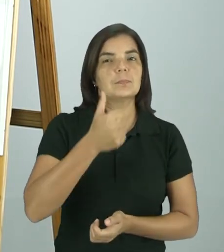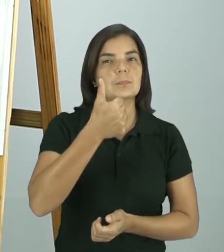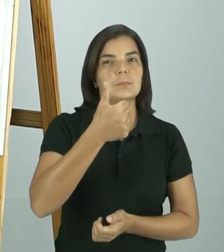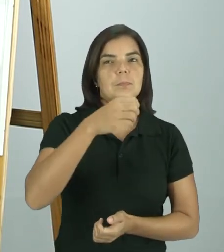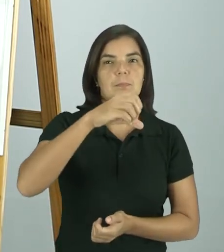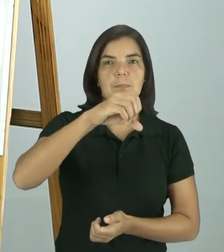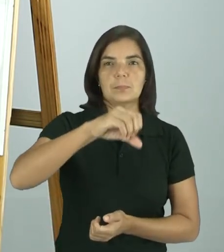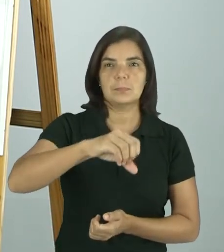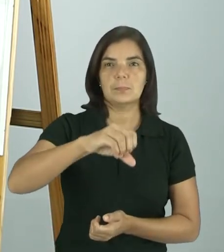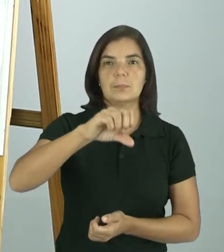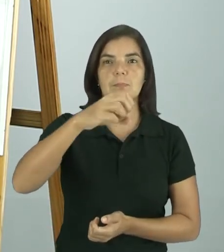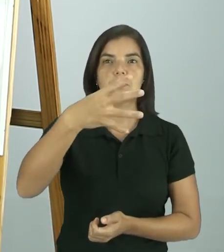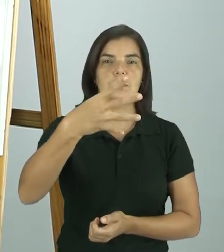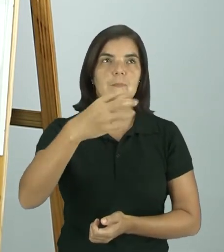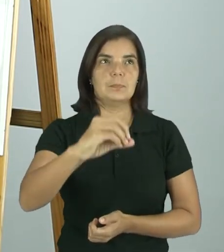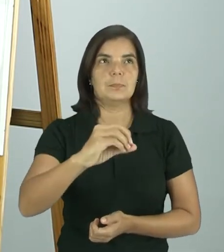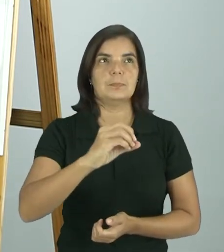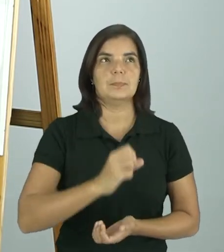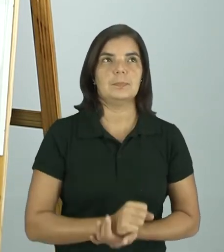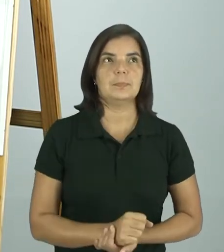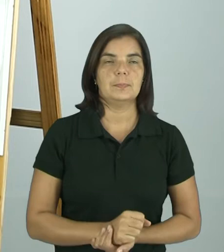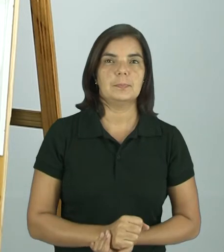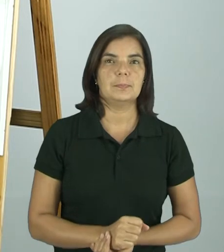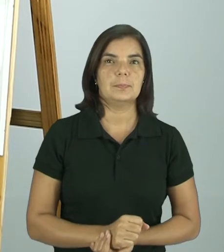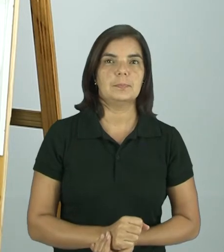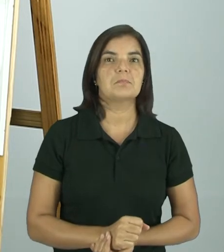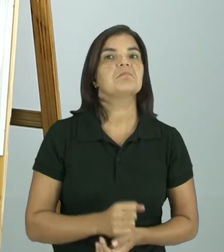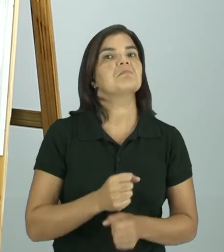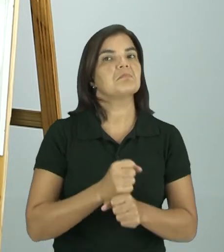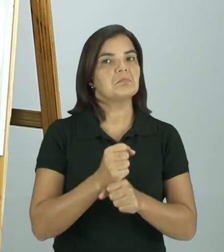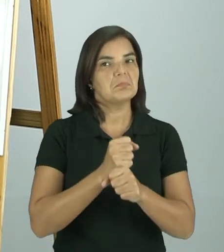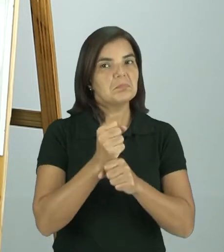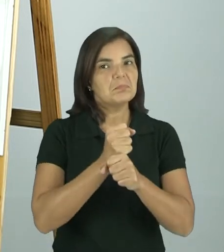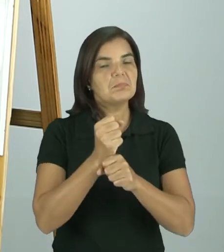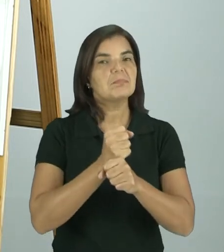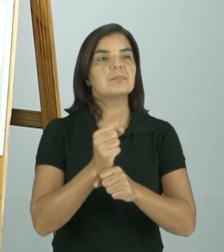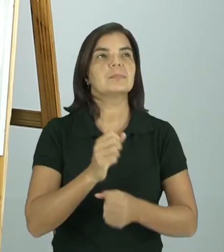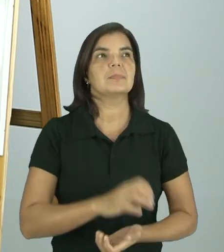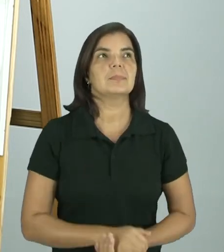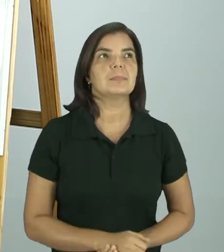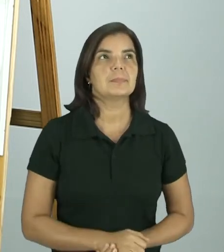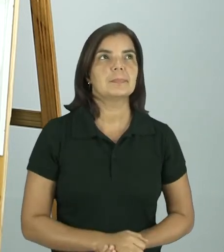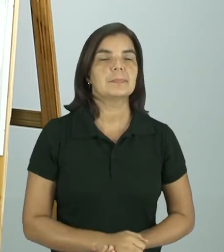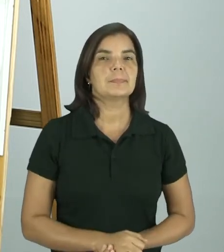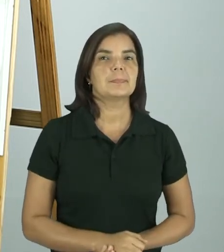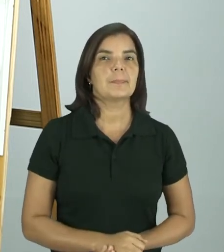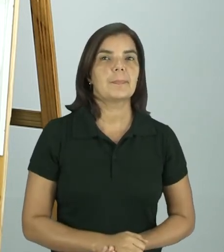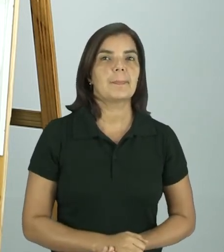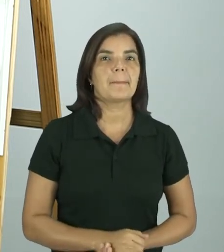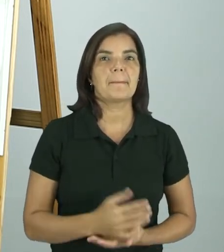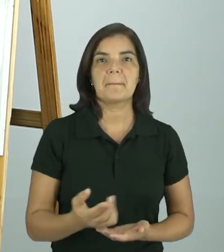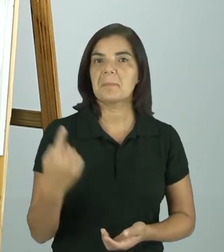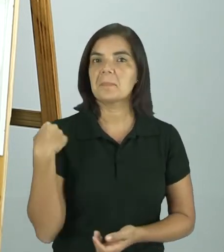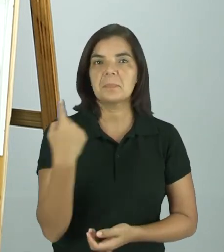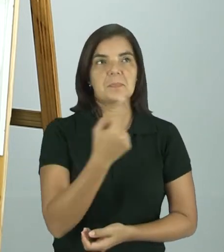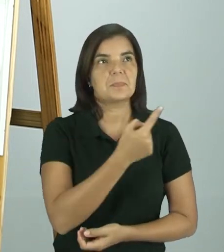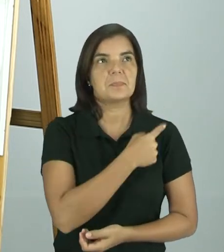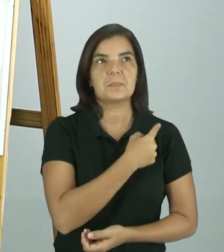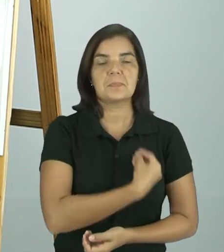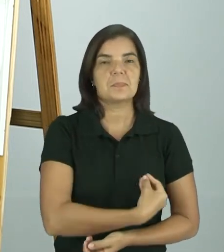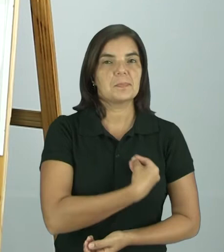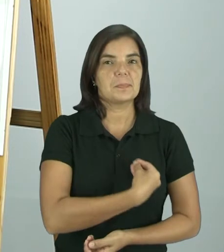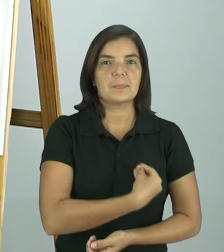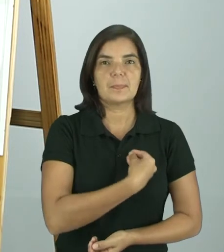1940. Há bastante tempo, não é mesmo? Isso. Nenhum de nós que estamos